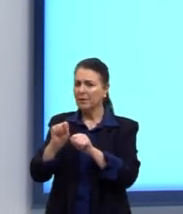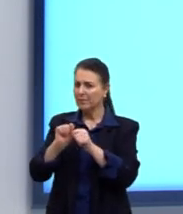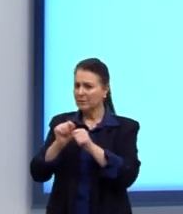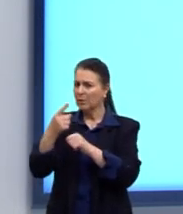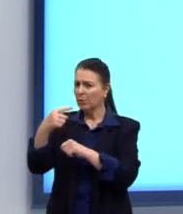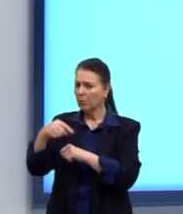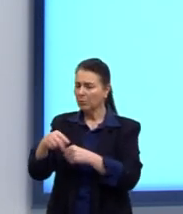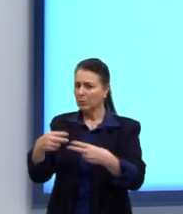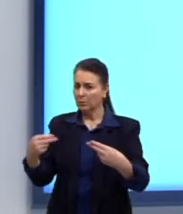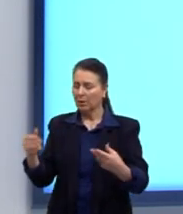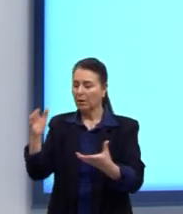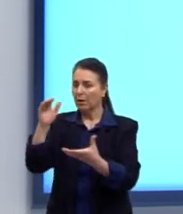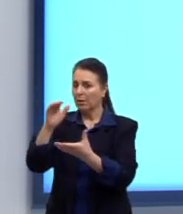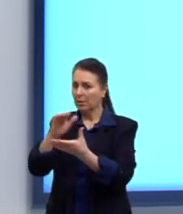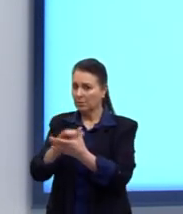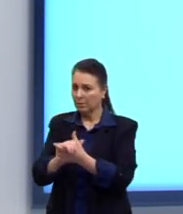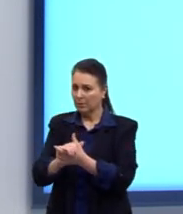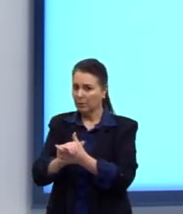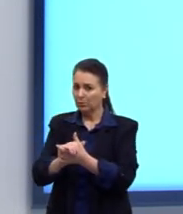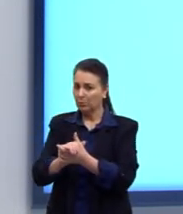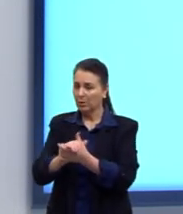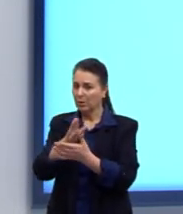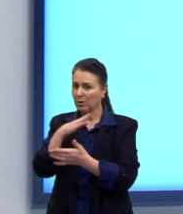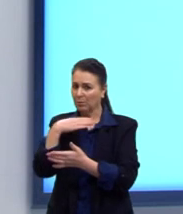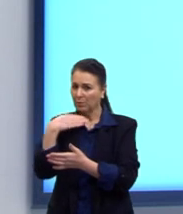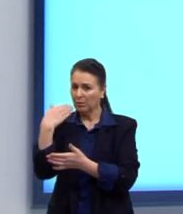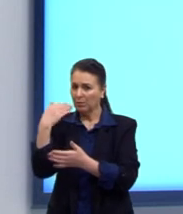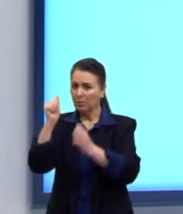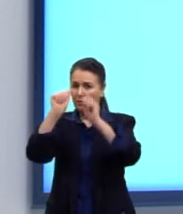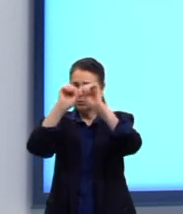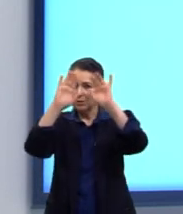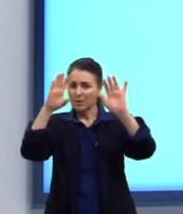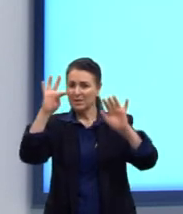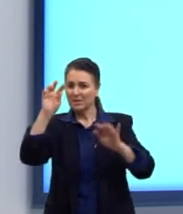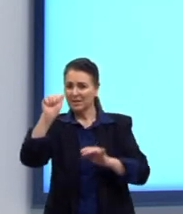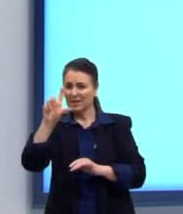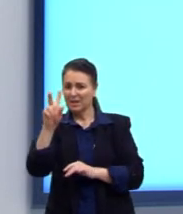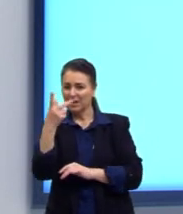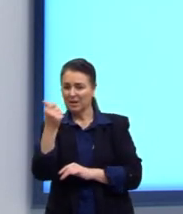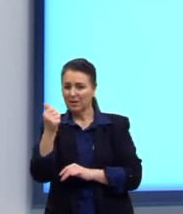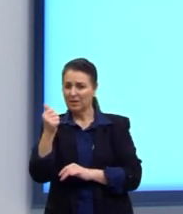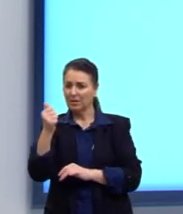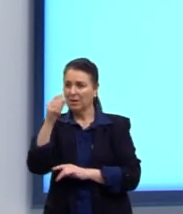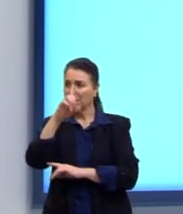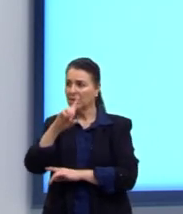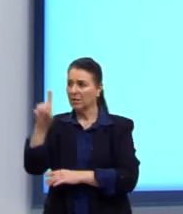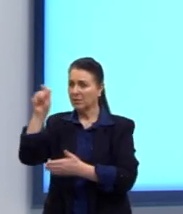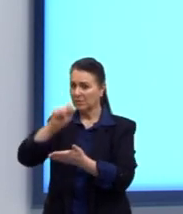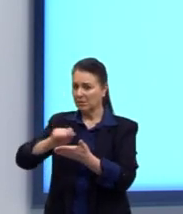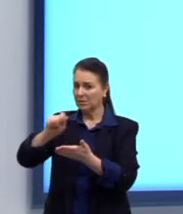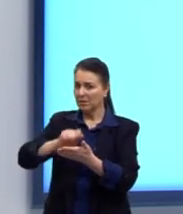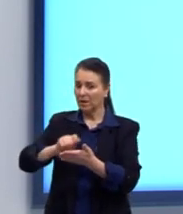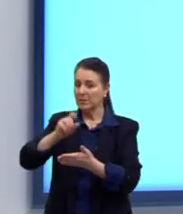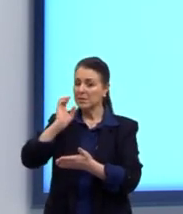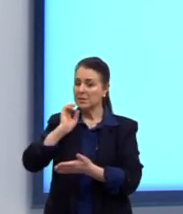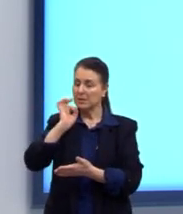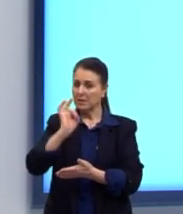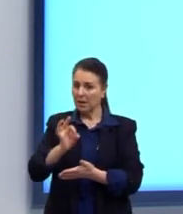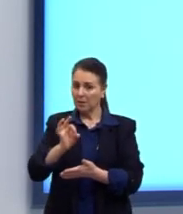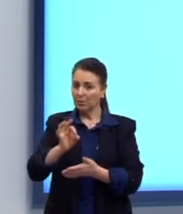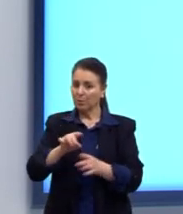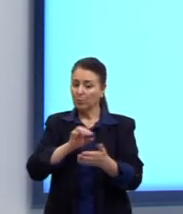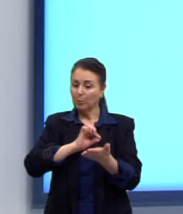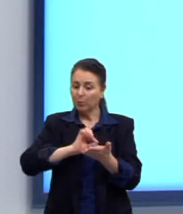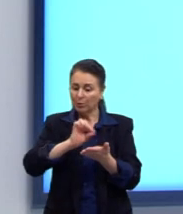Casamento, imortalha, no céu se talha. Deus escreve direito por linhas tortas. O